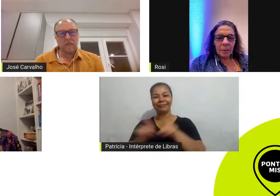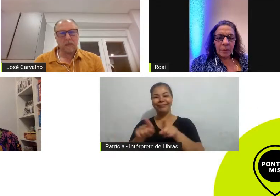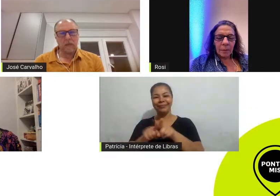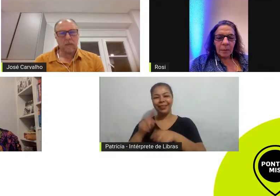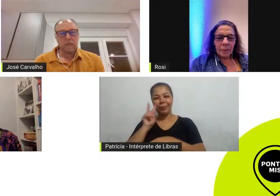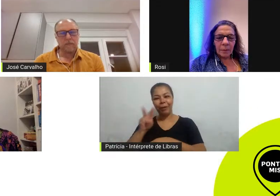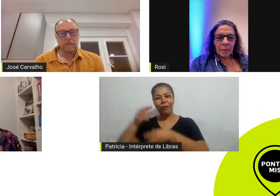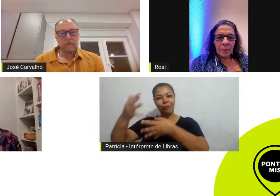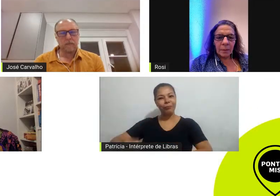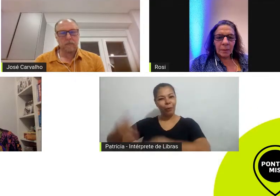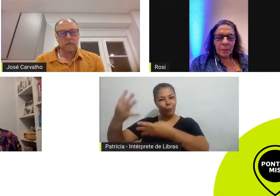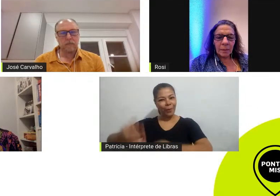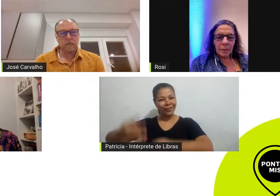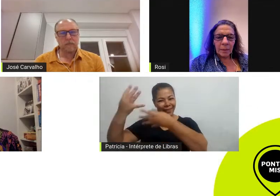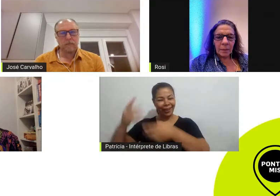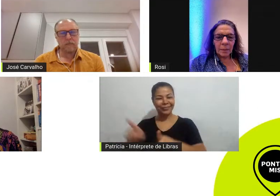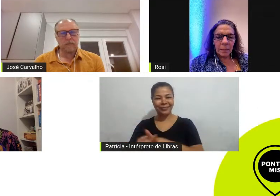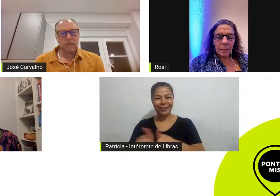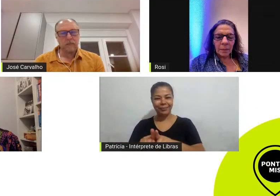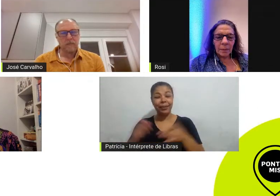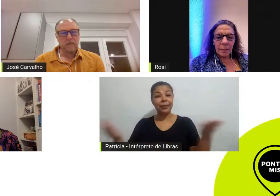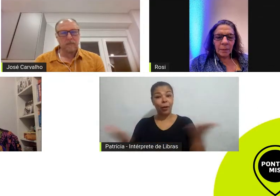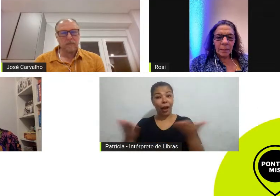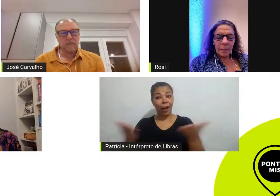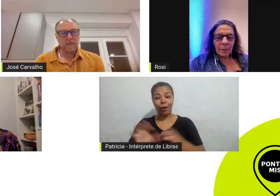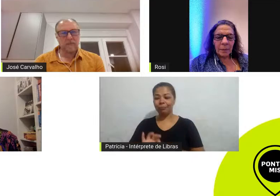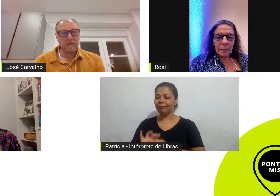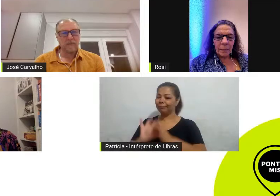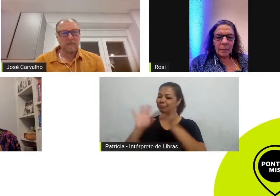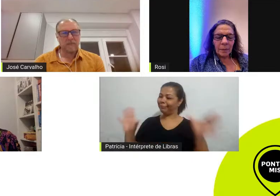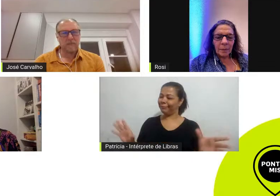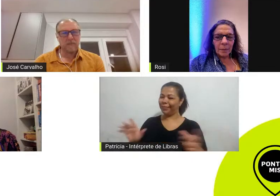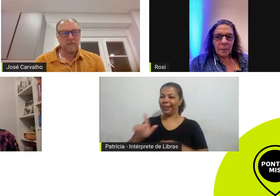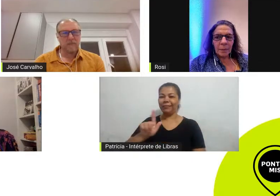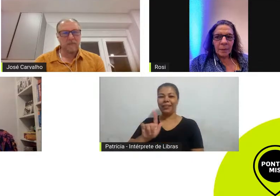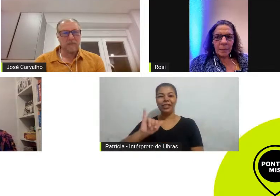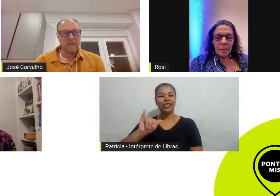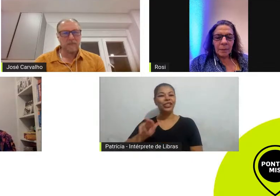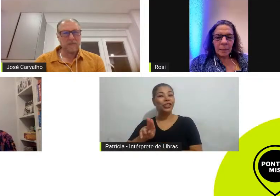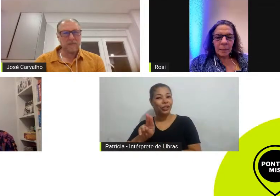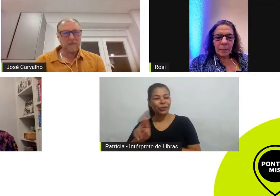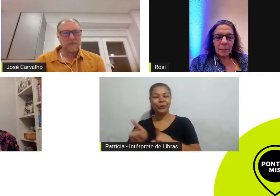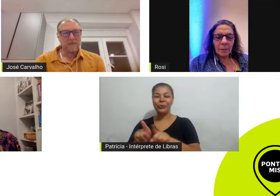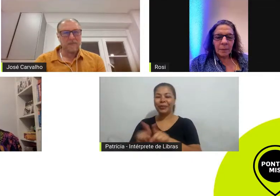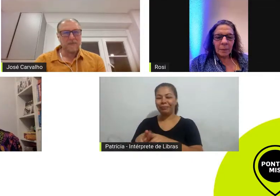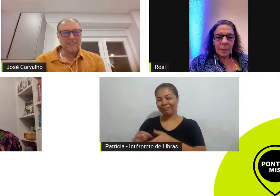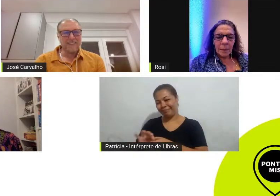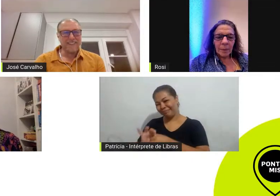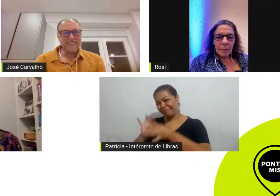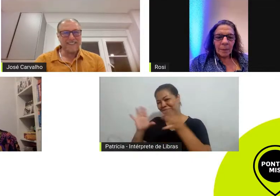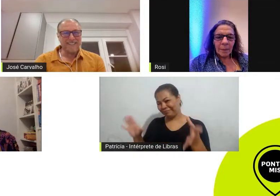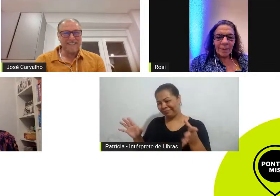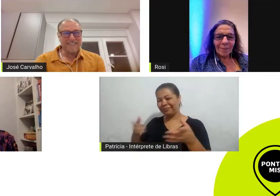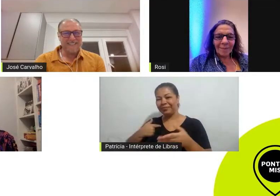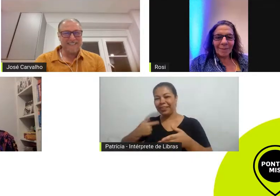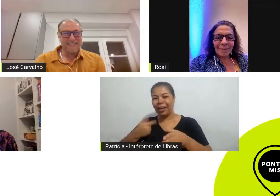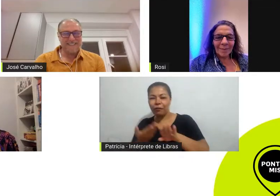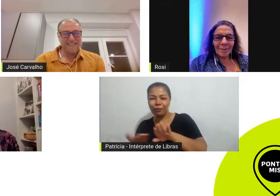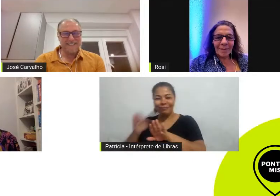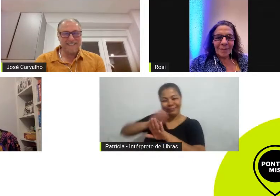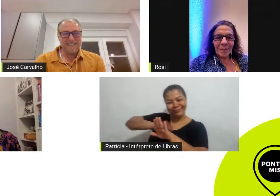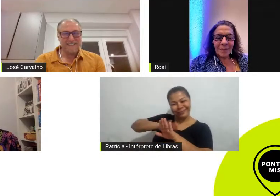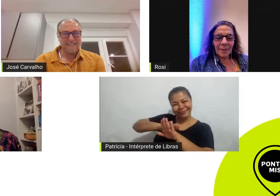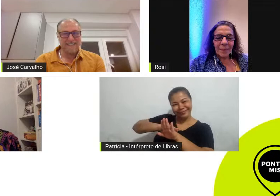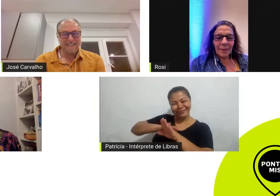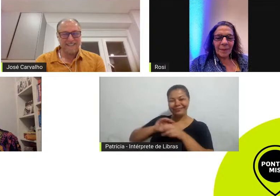eu vou deixar já a Juliana comandando eu vou estar aqui no backstage de Pseudo Penelope de Rosa vou falar com o pessoal